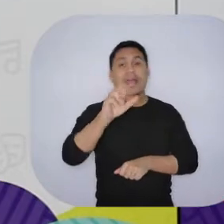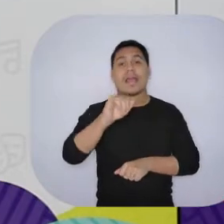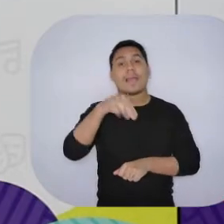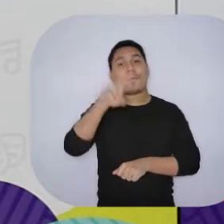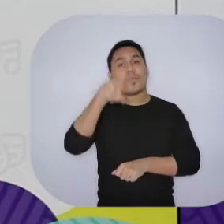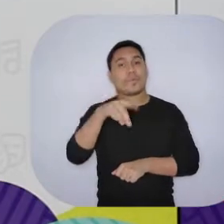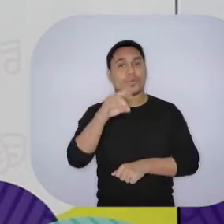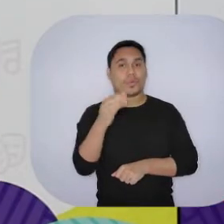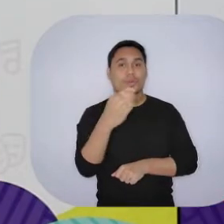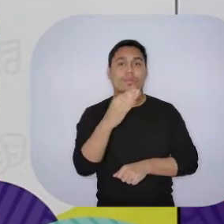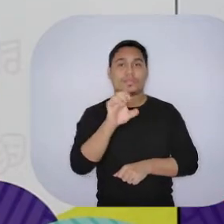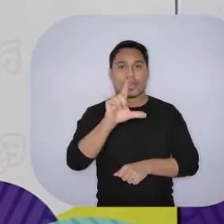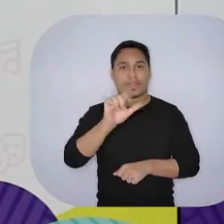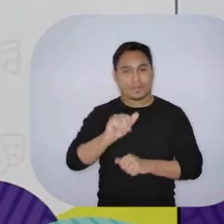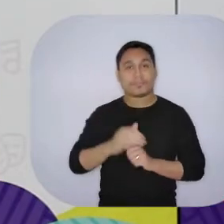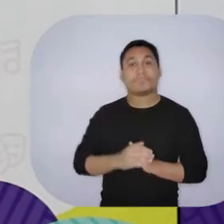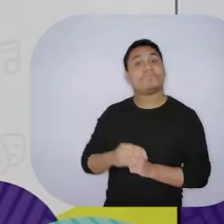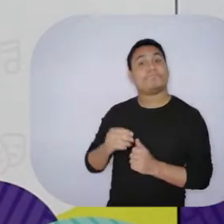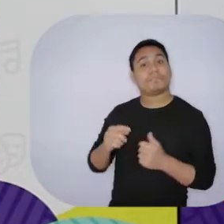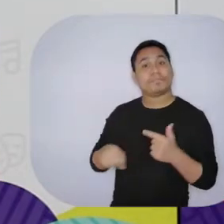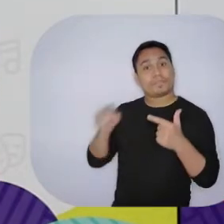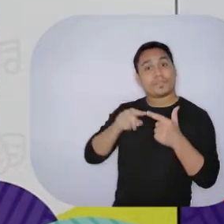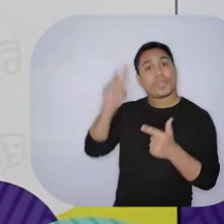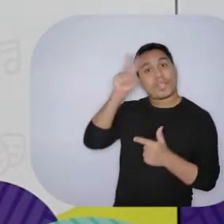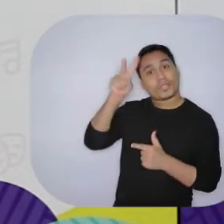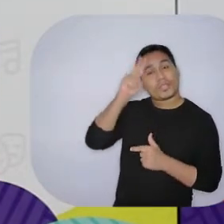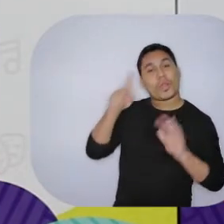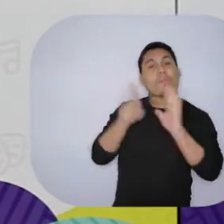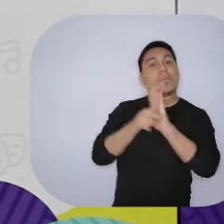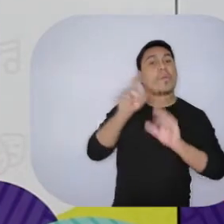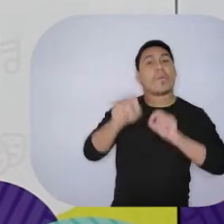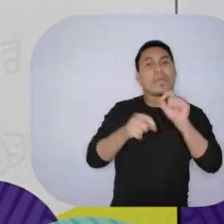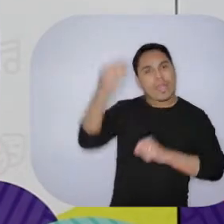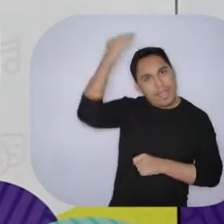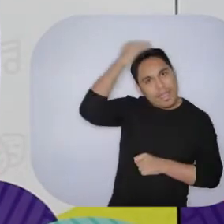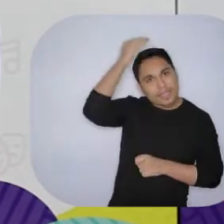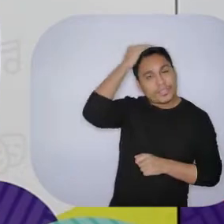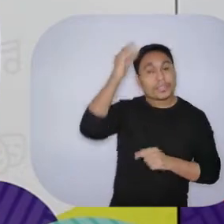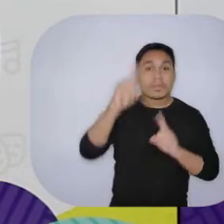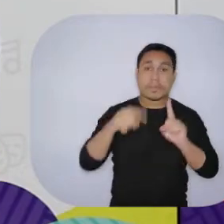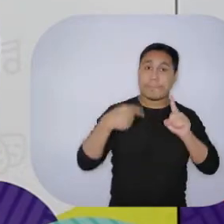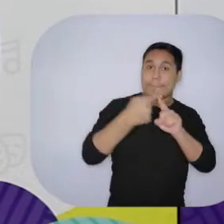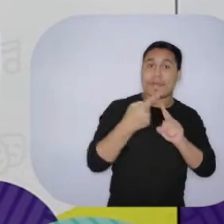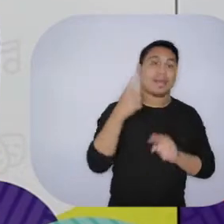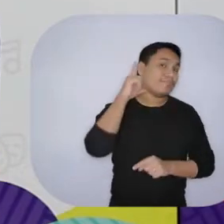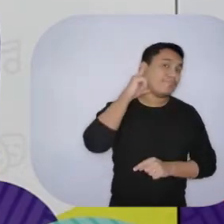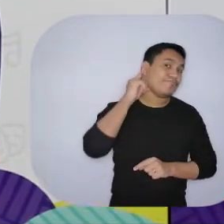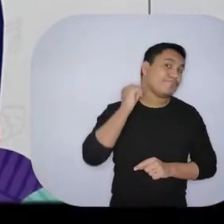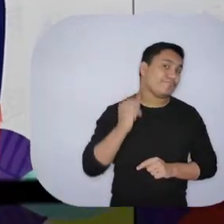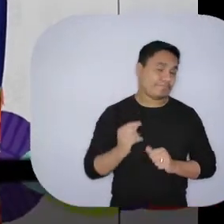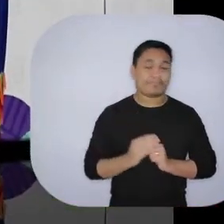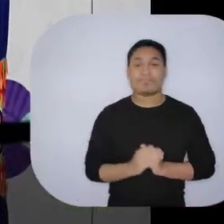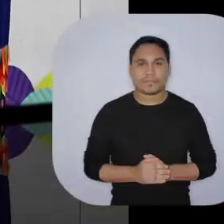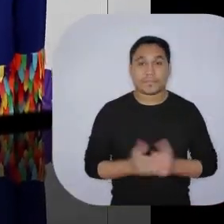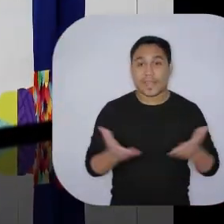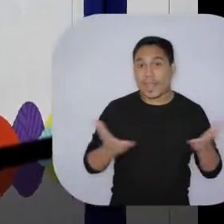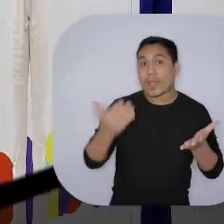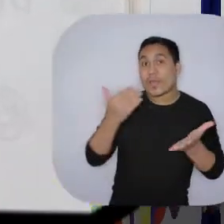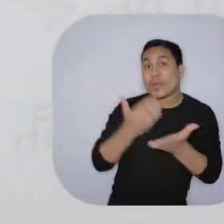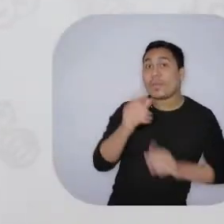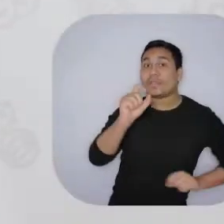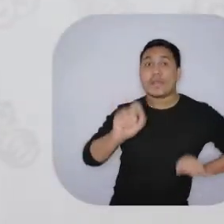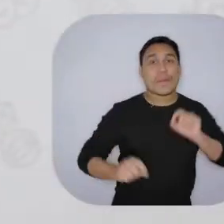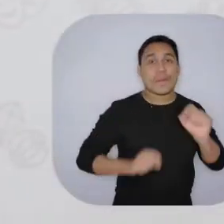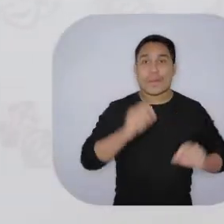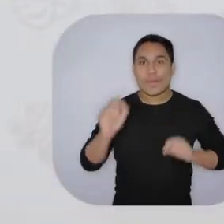Raimundo Sela. A outra história é biográfica, tendo como protagonistas Tarsila do Amaral e Anitta Malfatti. E